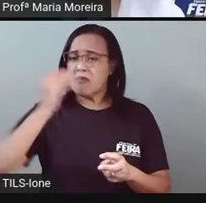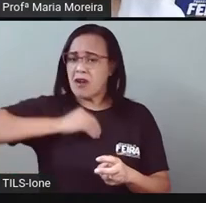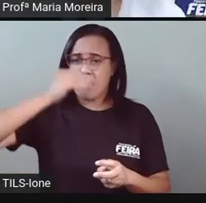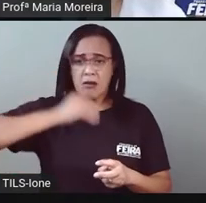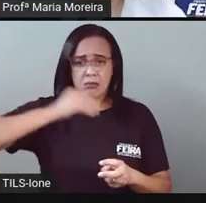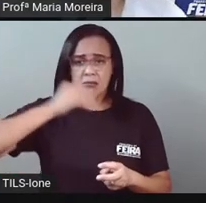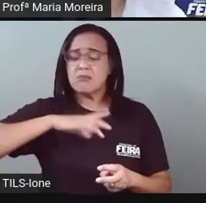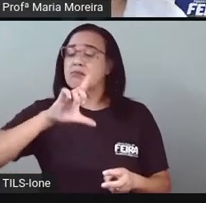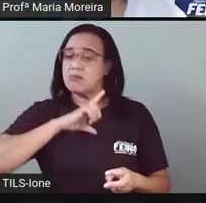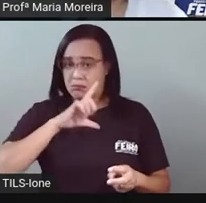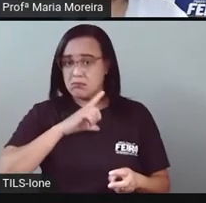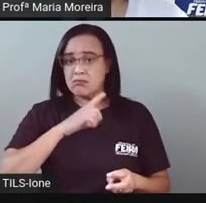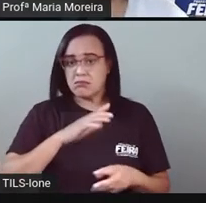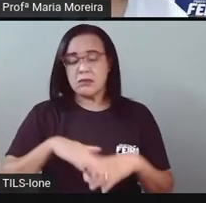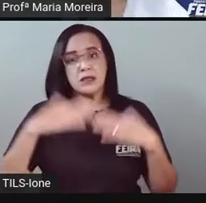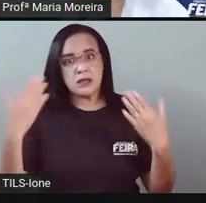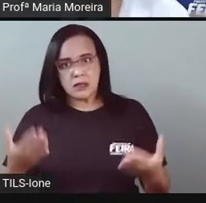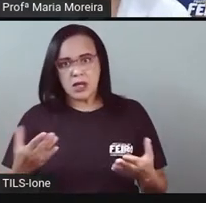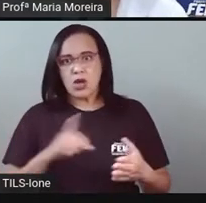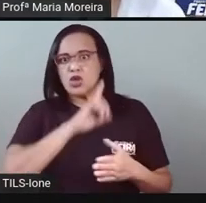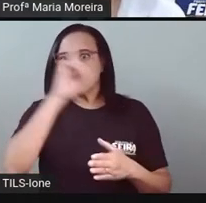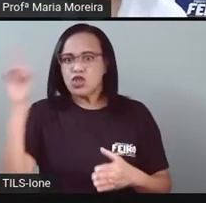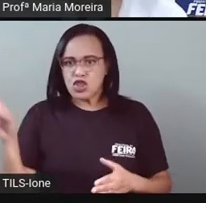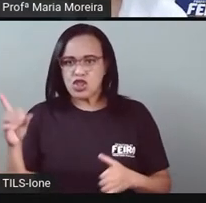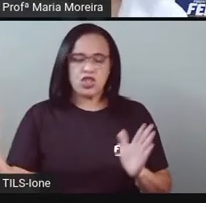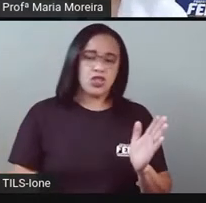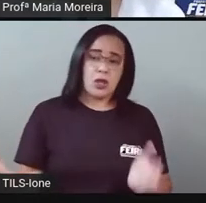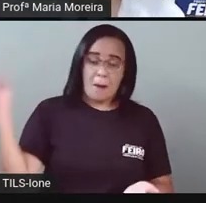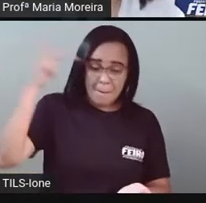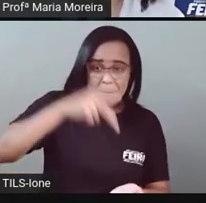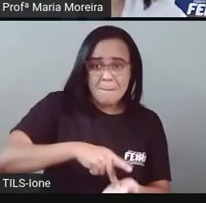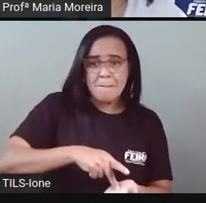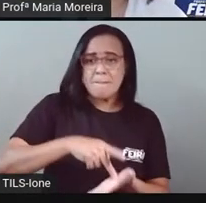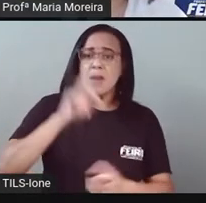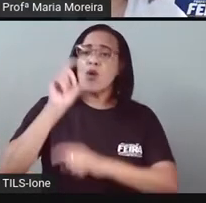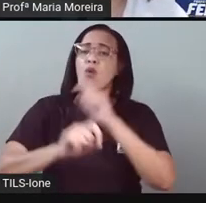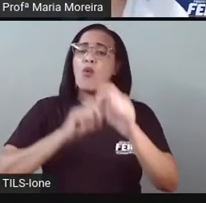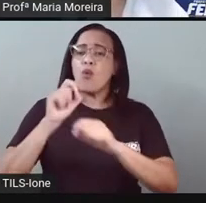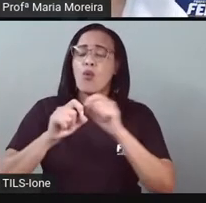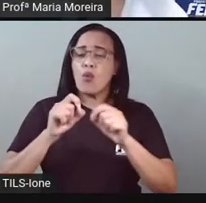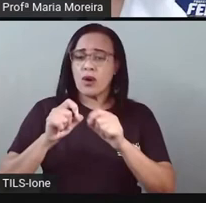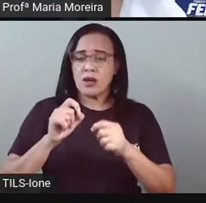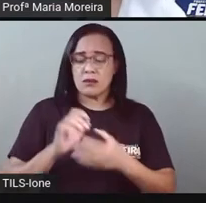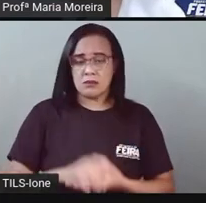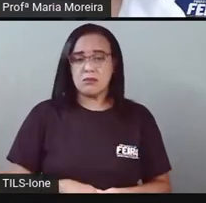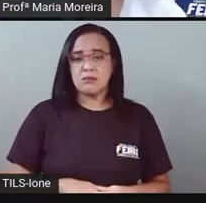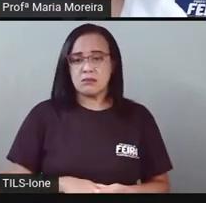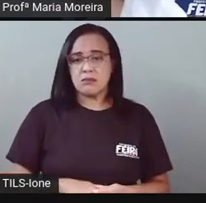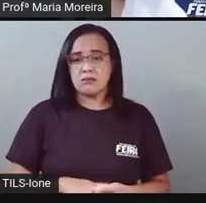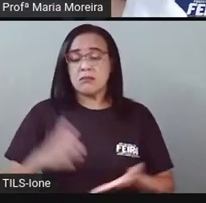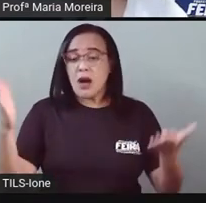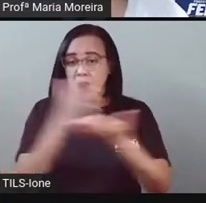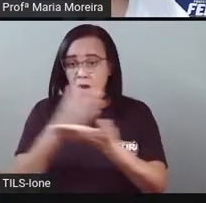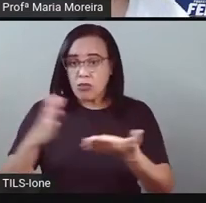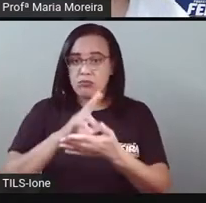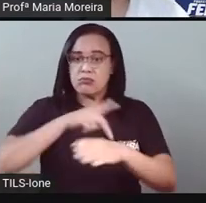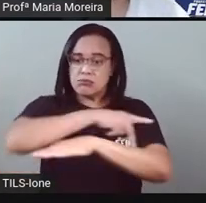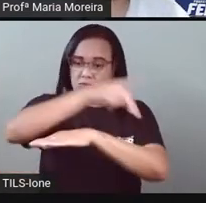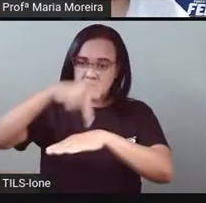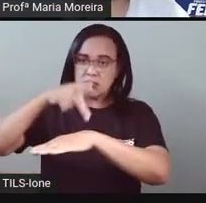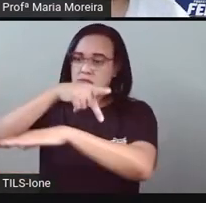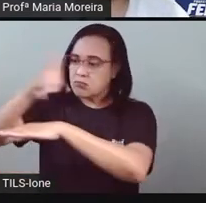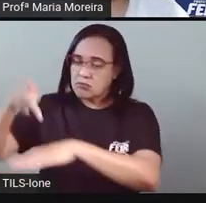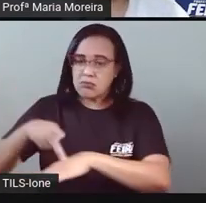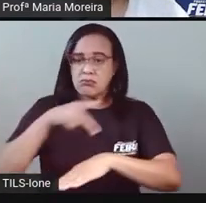de data ocorre de forma oficial, né? Como a Pró falou, mas não de forma prática, pois alguns países não possuem as estações